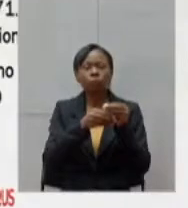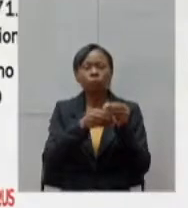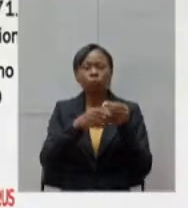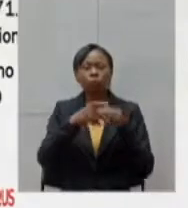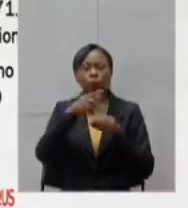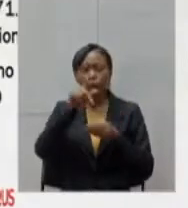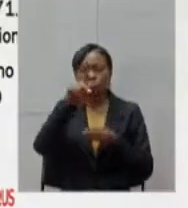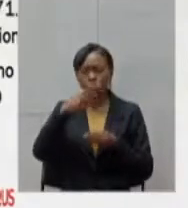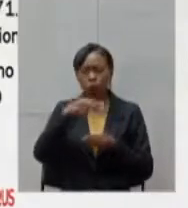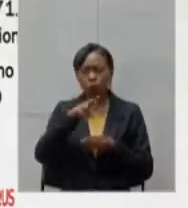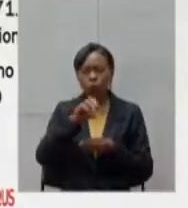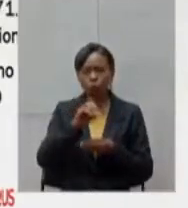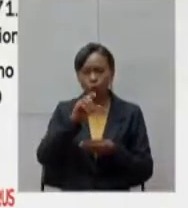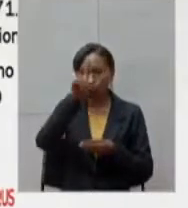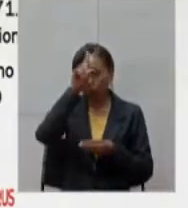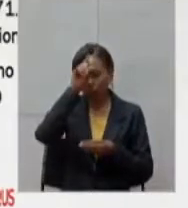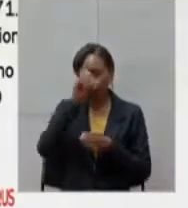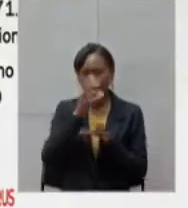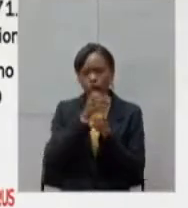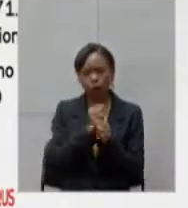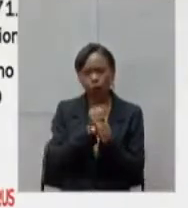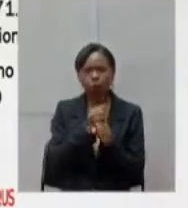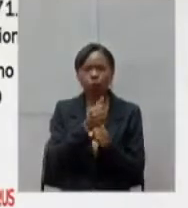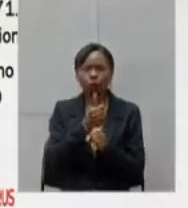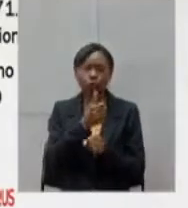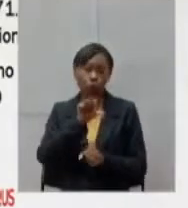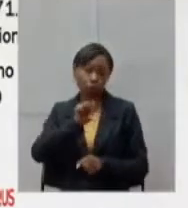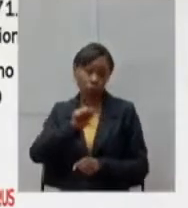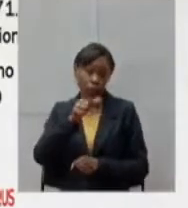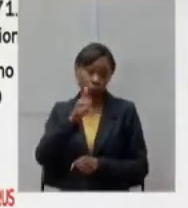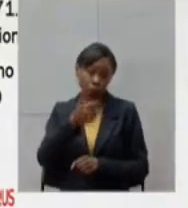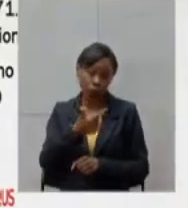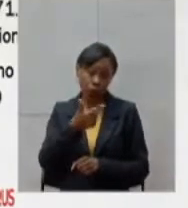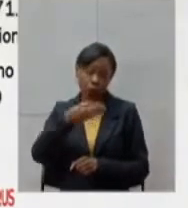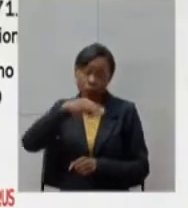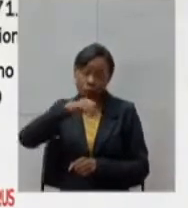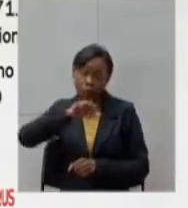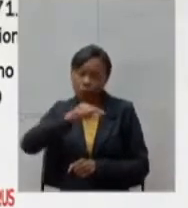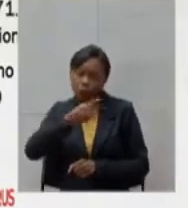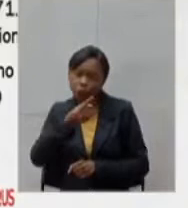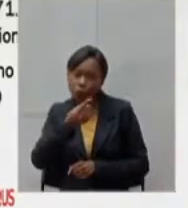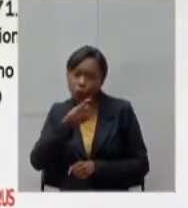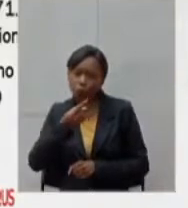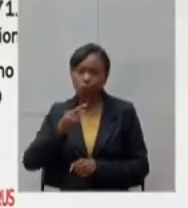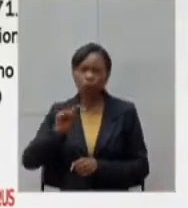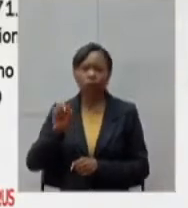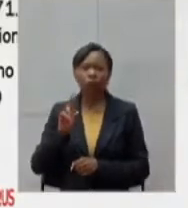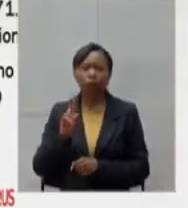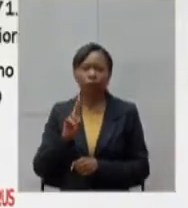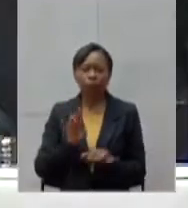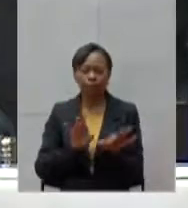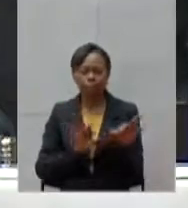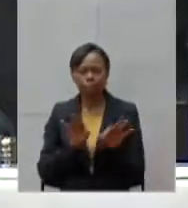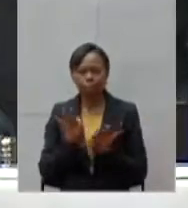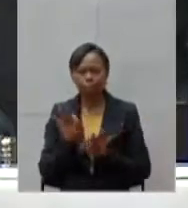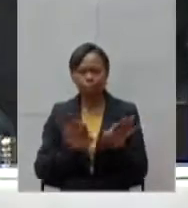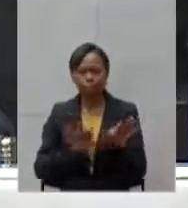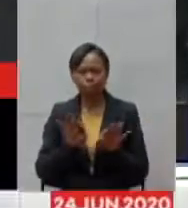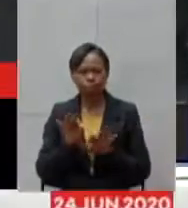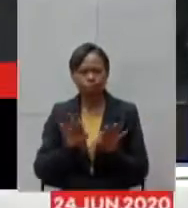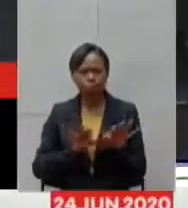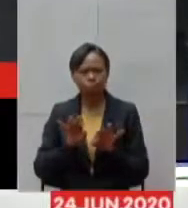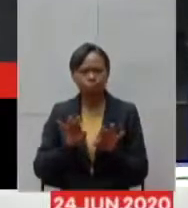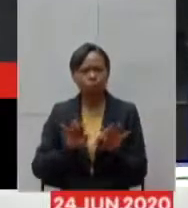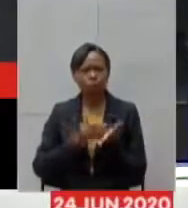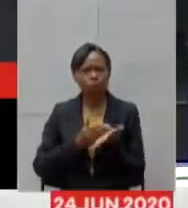92 milhões de reais, o objetivo era que os hospitais tivessem capital para se prepararem, isso foi feito no início de